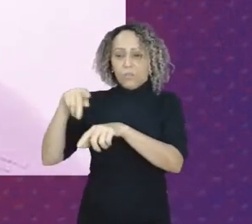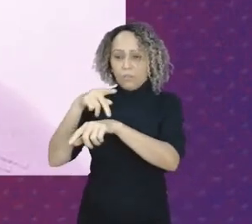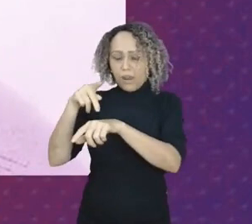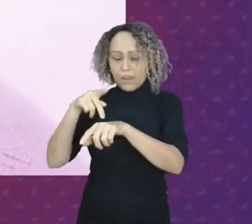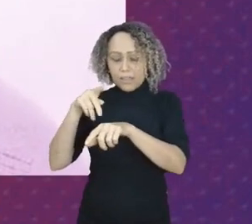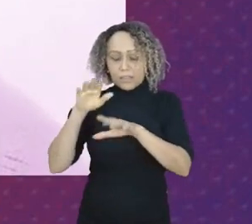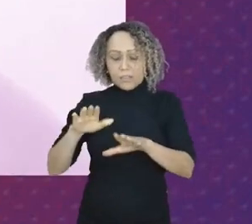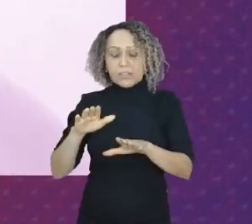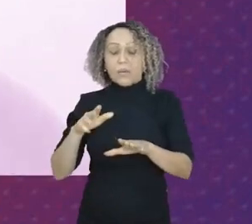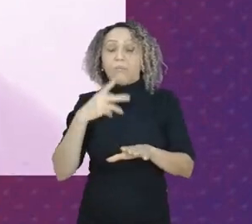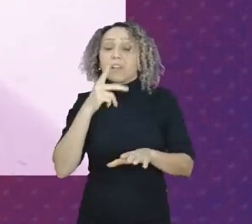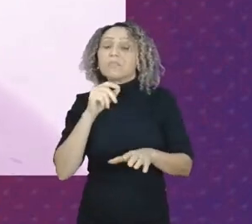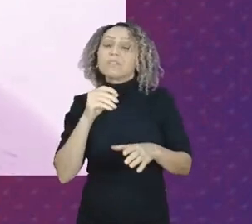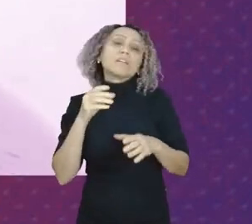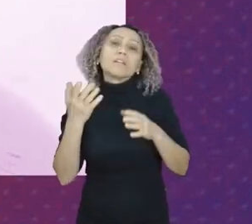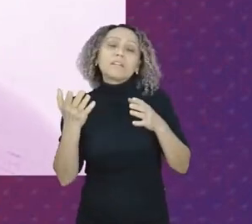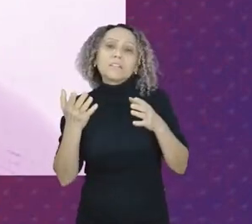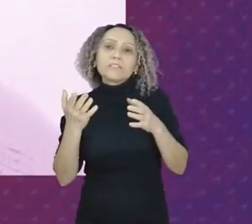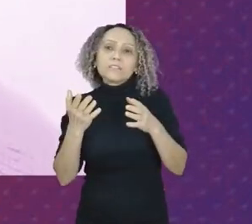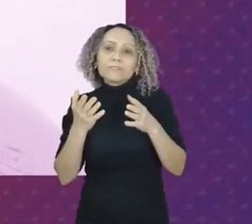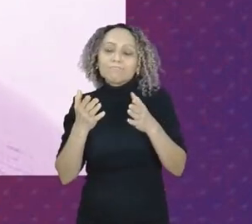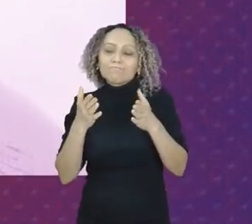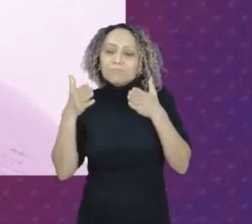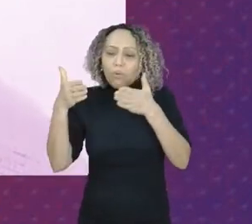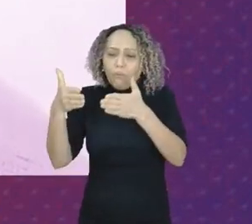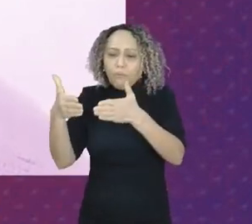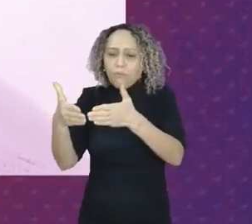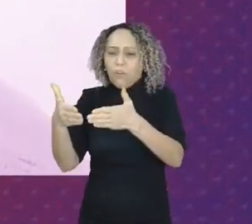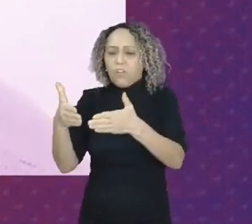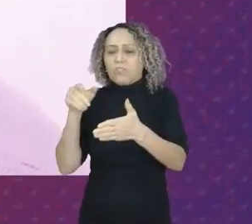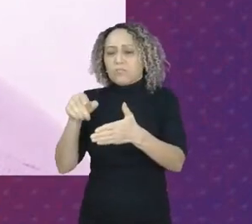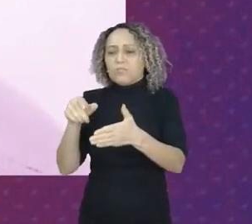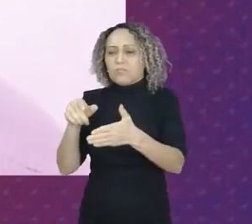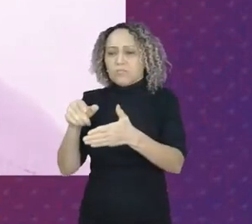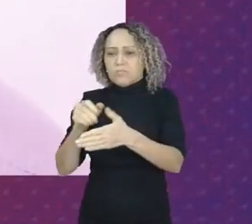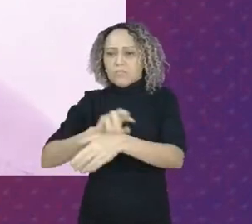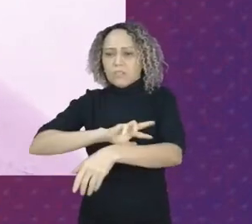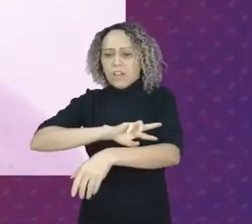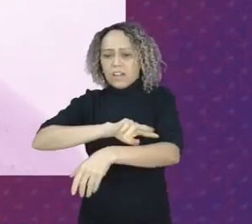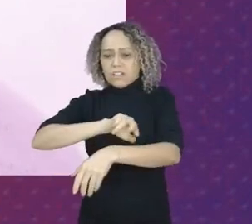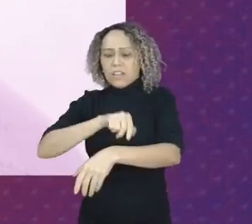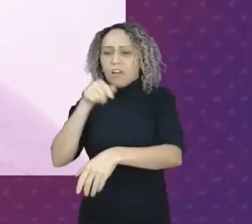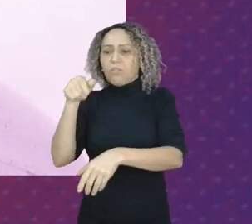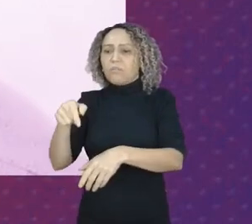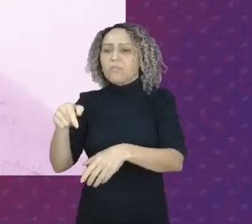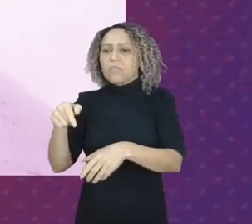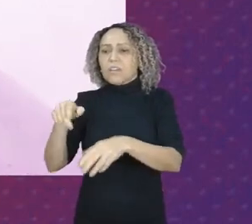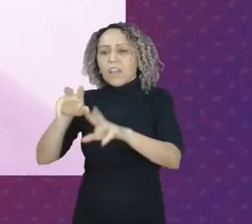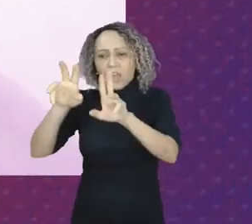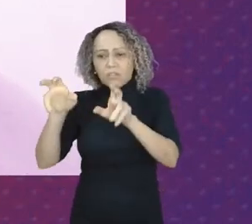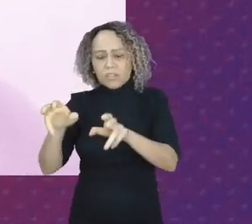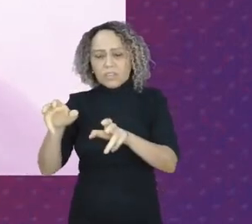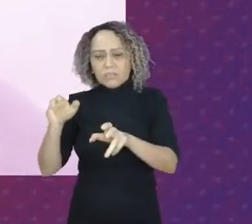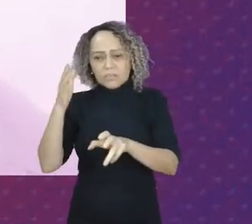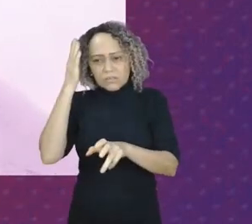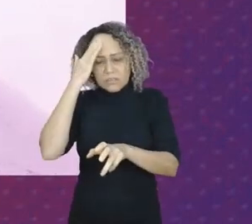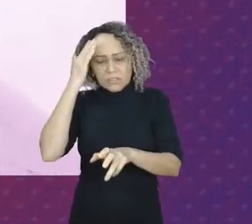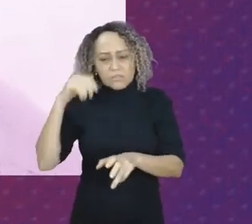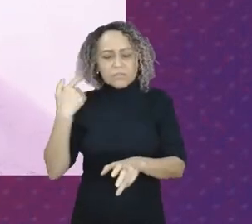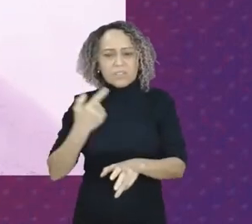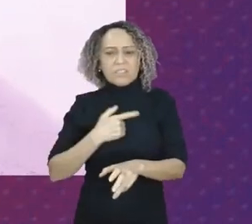racial, porque este é o tema. Mas nós sabemos que ser mulher, ser mãe,